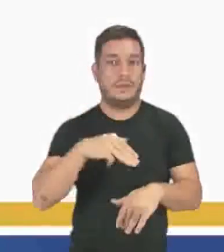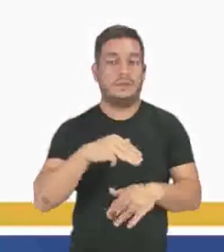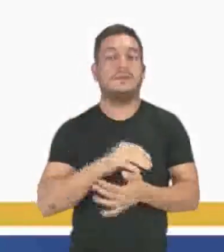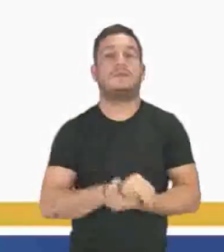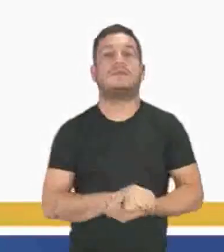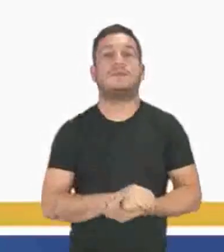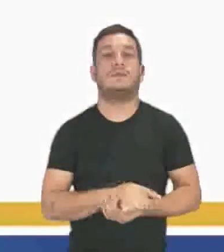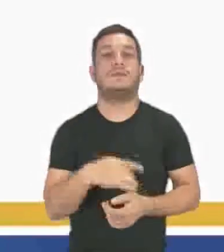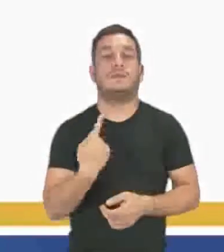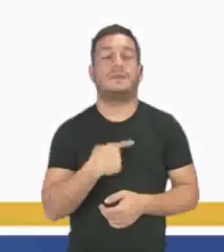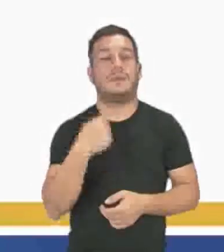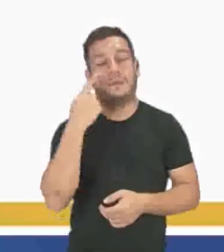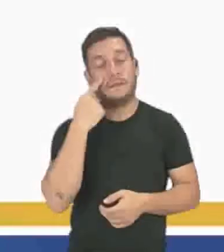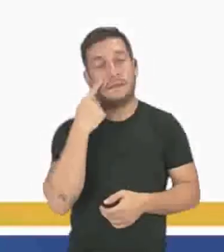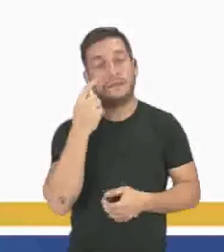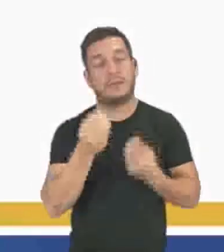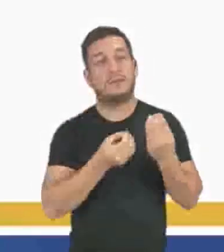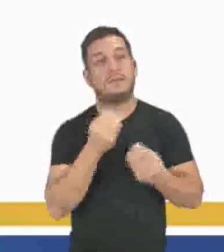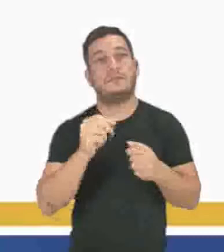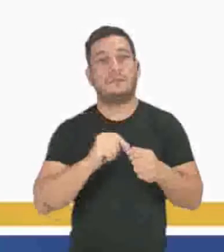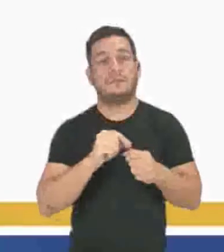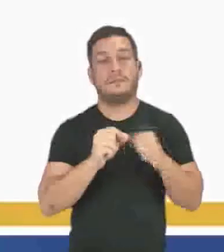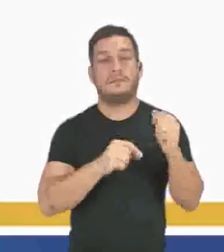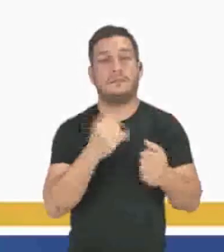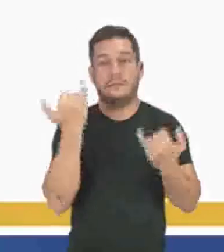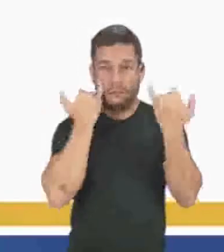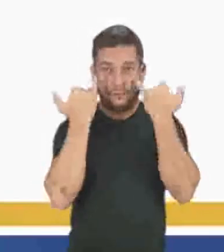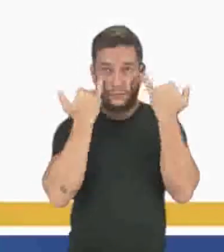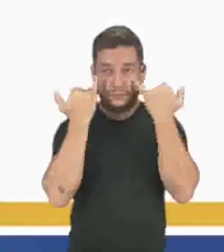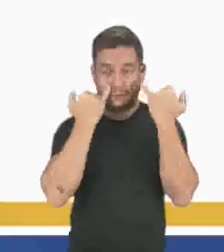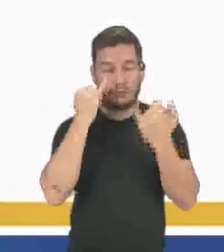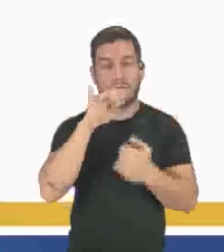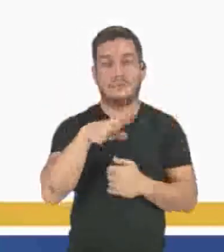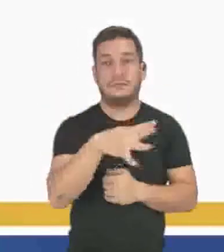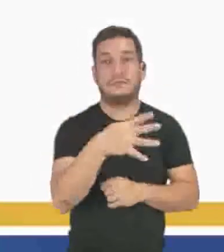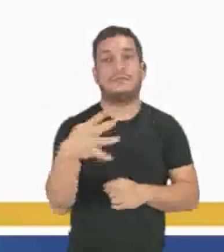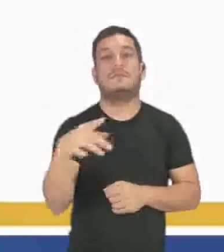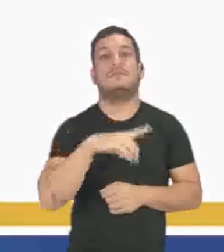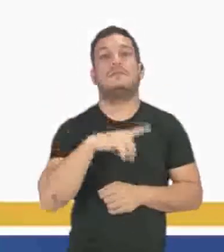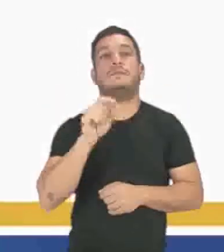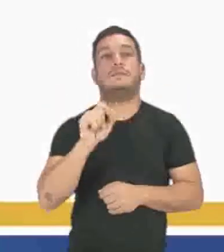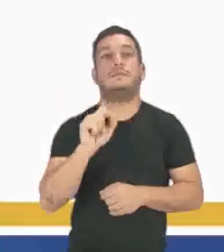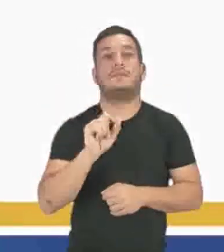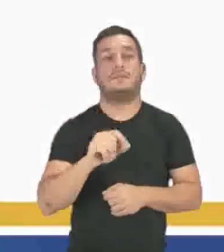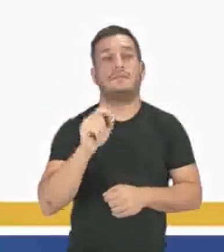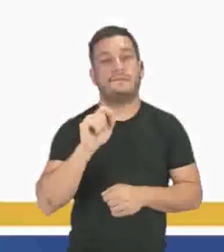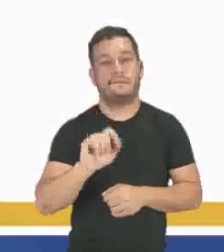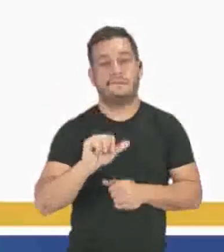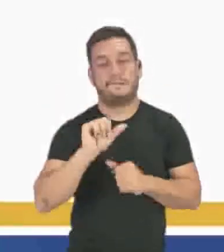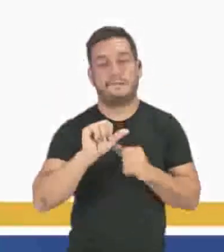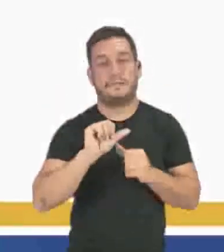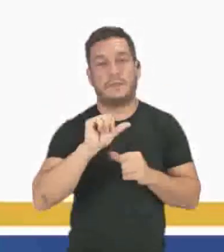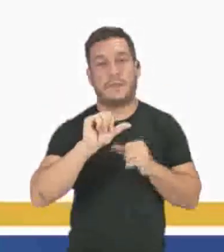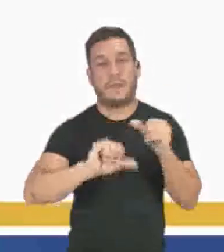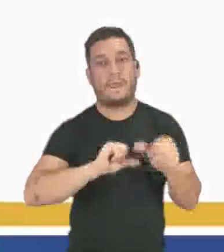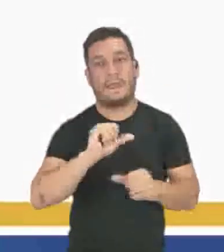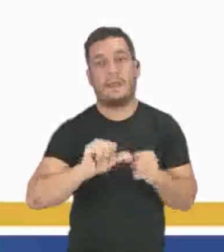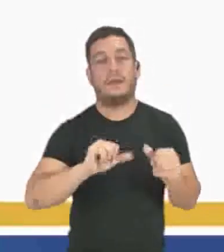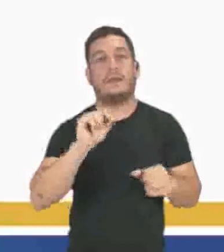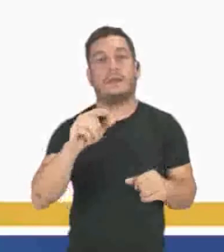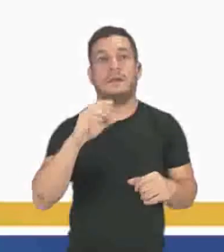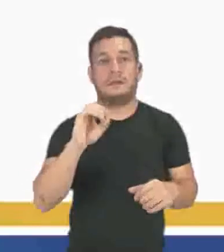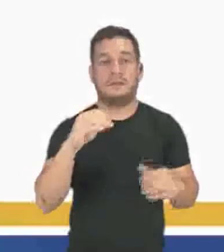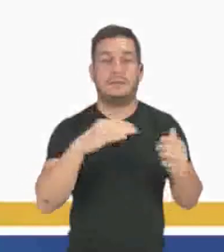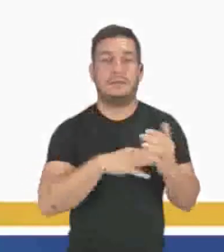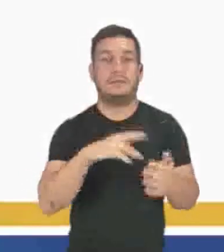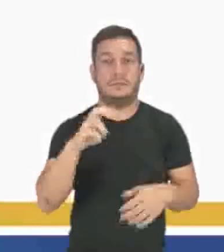Então, o a gente vai pegar? Somente os dados da tabela, onde nós temos a variação de zero a cinco